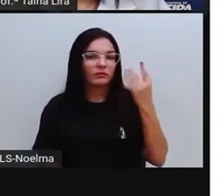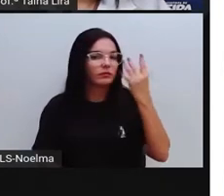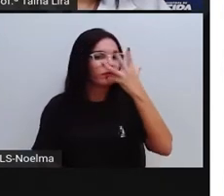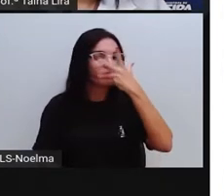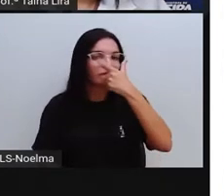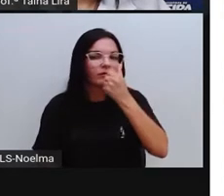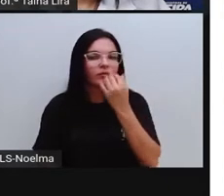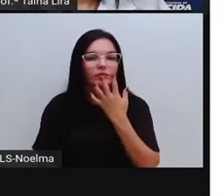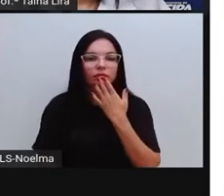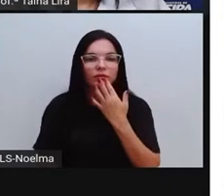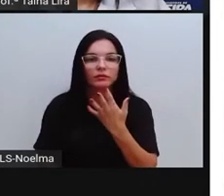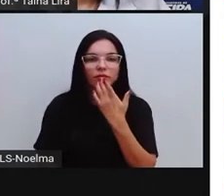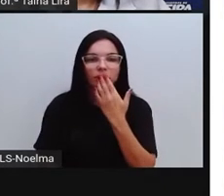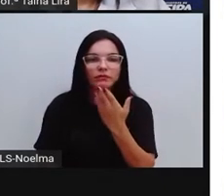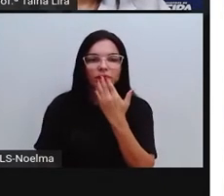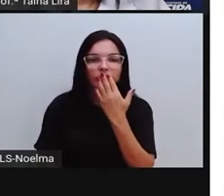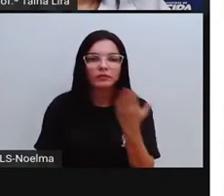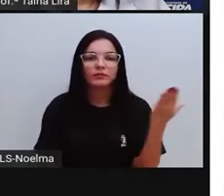africanas.